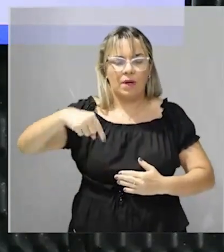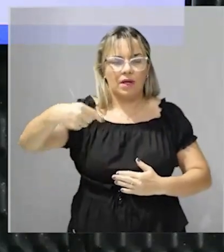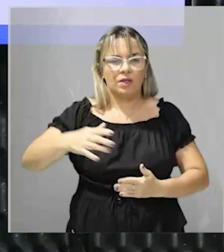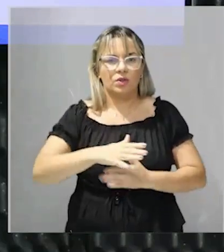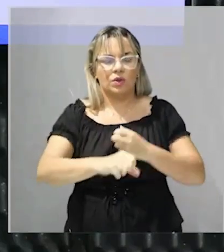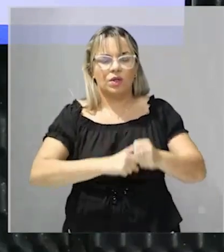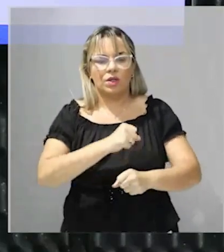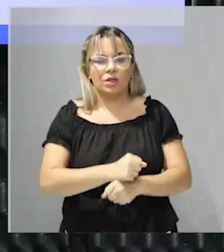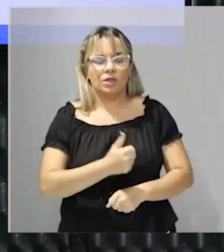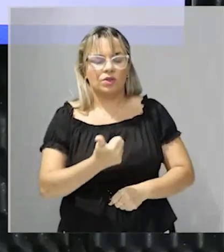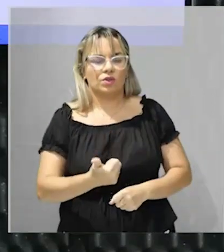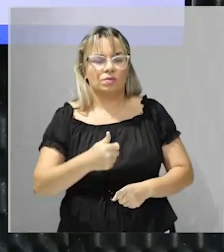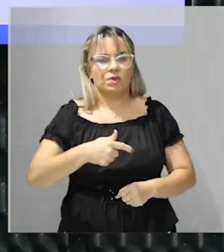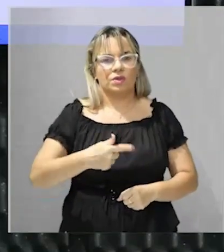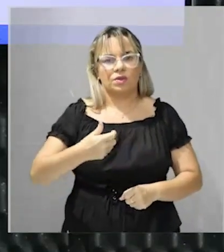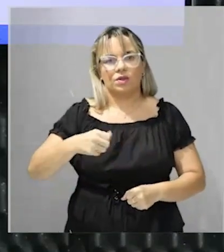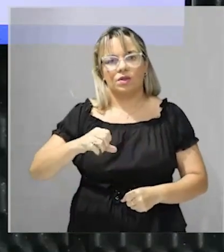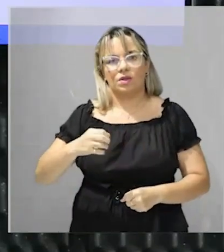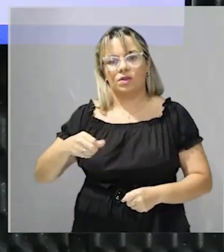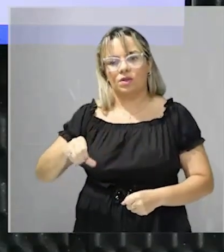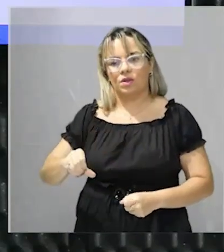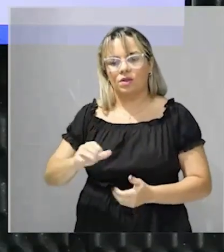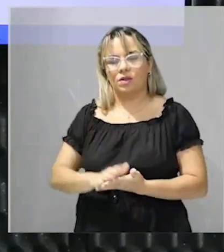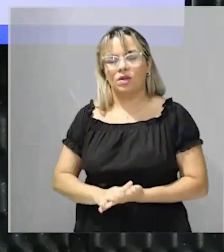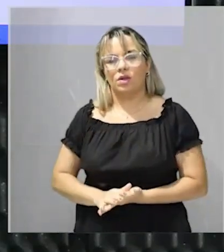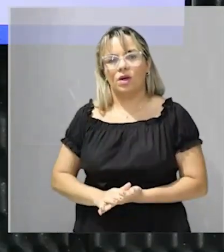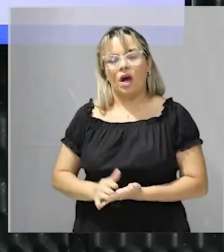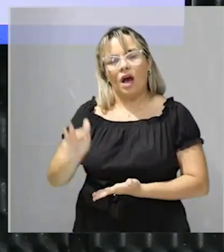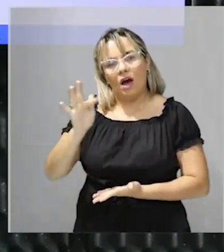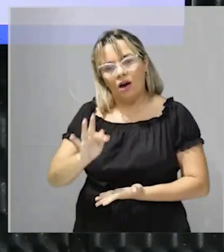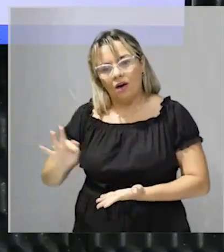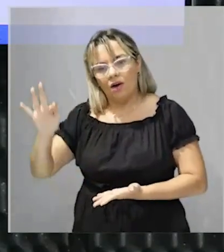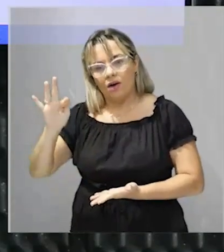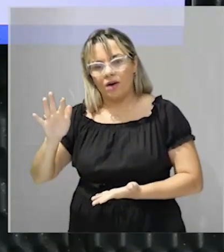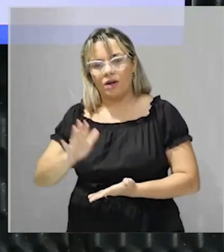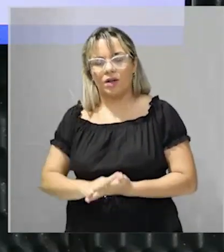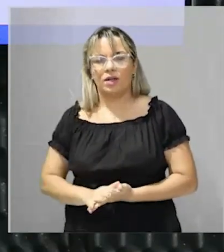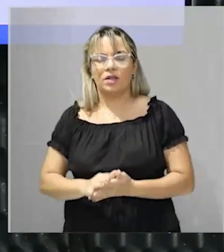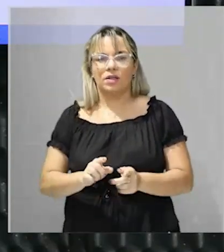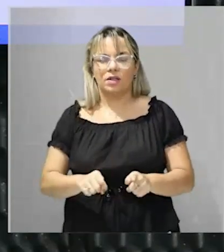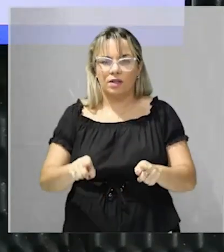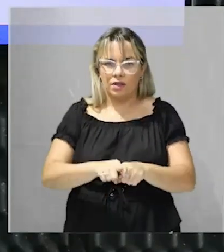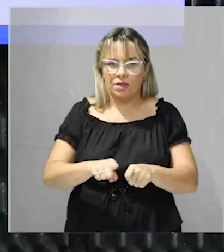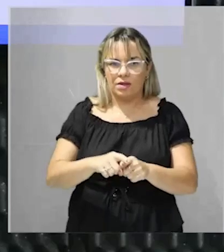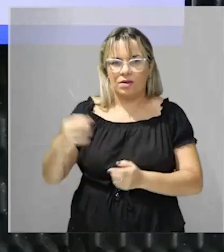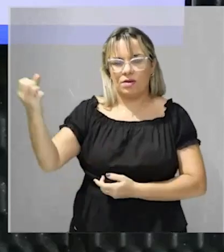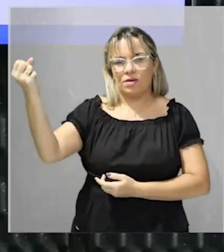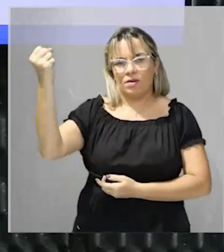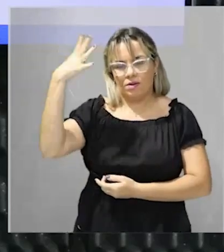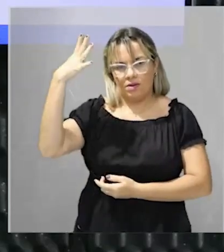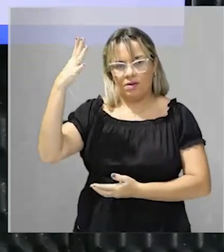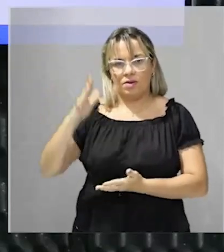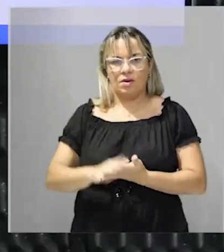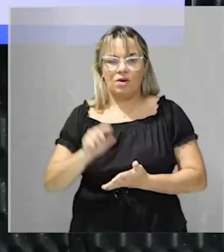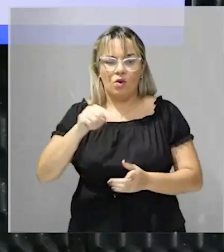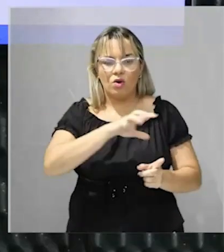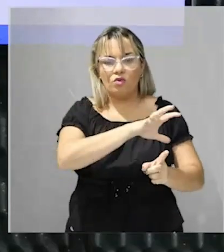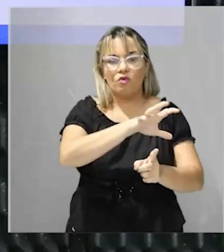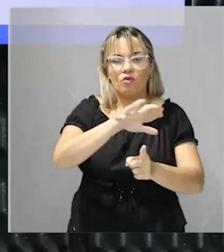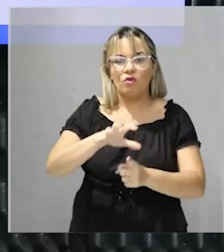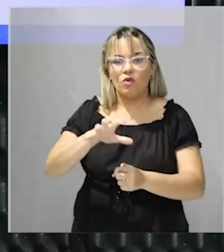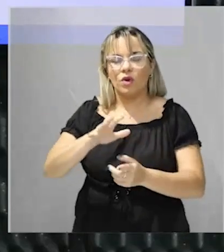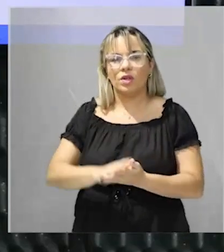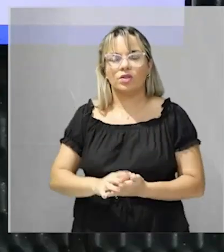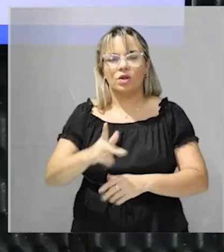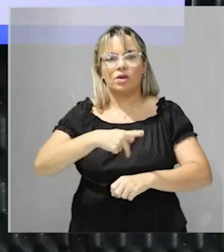França ou seja o iluminismo também serviu de base ideológica para a Revolução Francesa e para o principal documento da Revolução